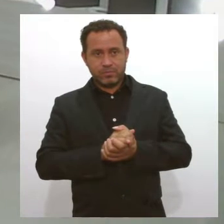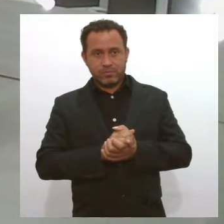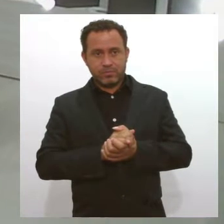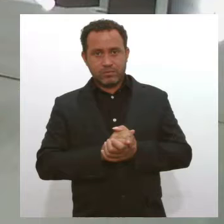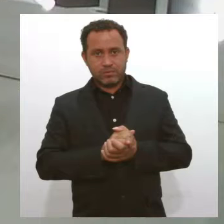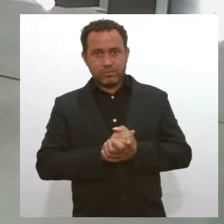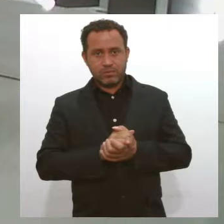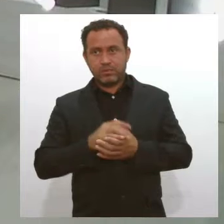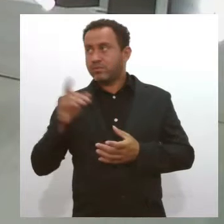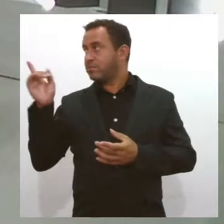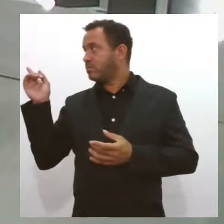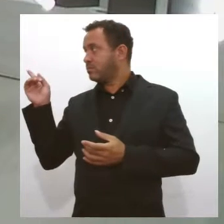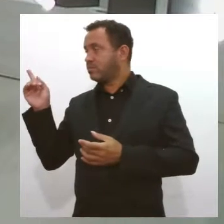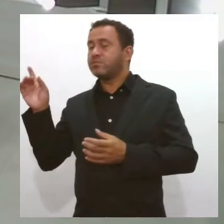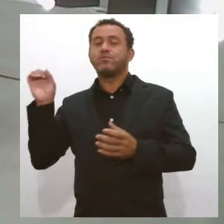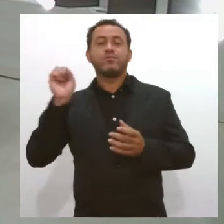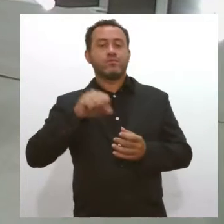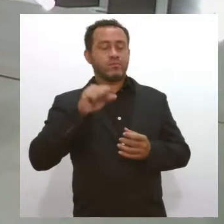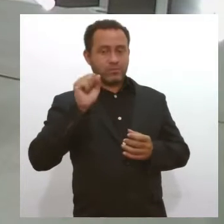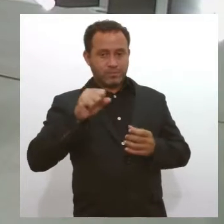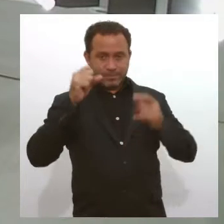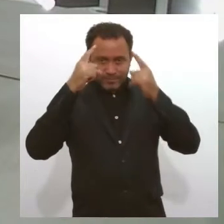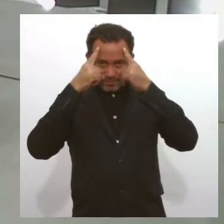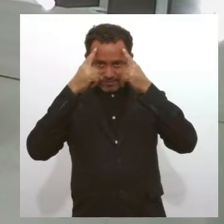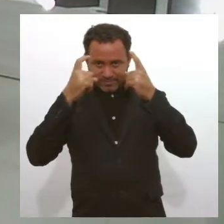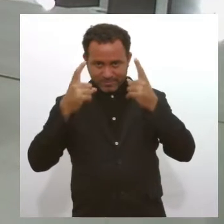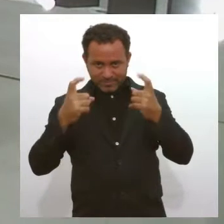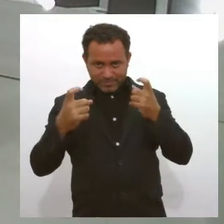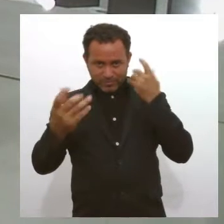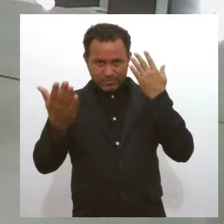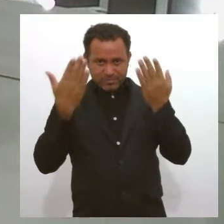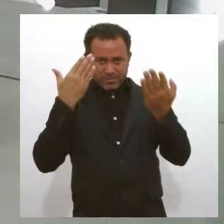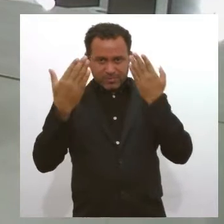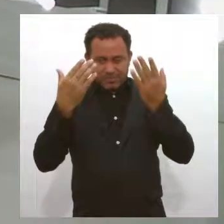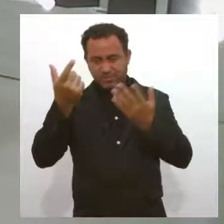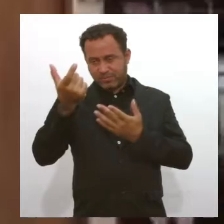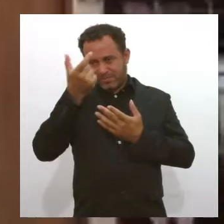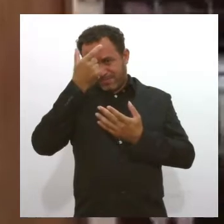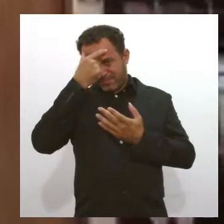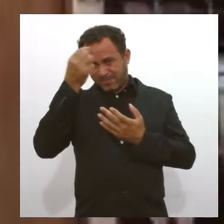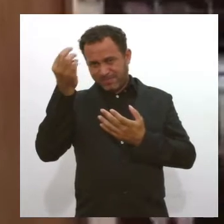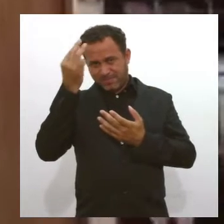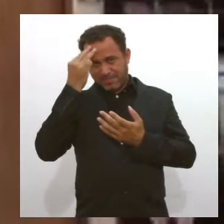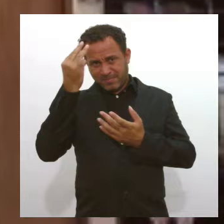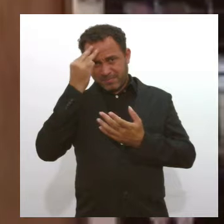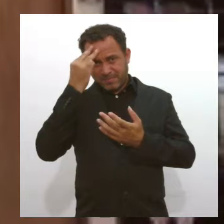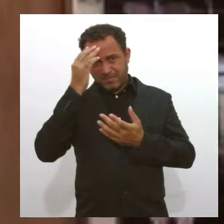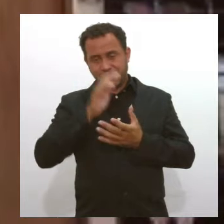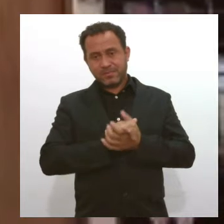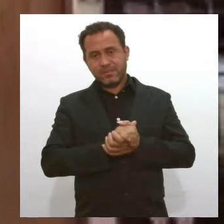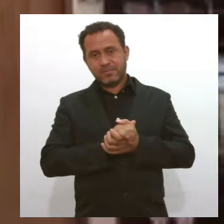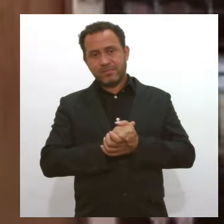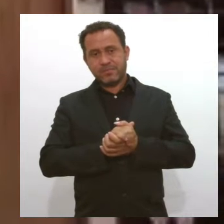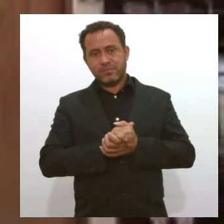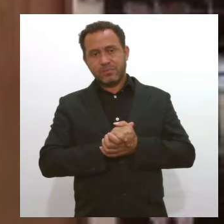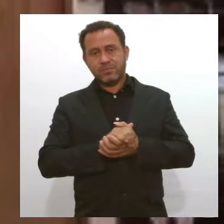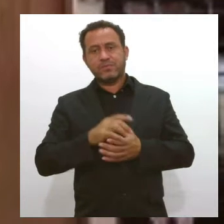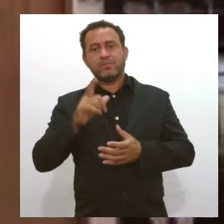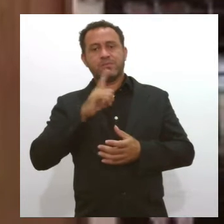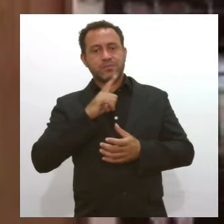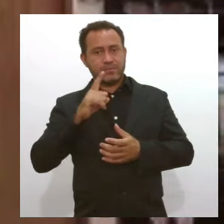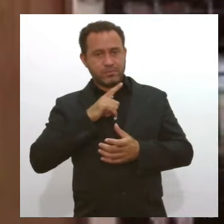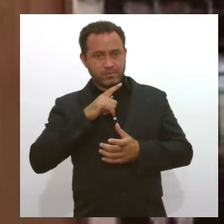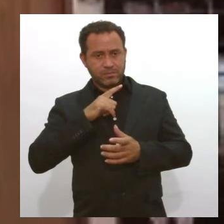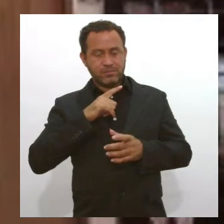Doutora Rosjane? Exatamente. Tem a violência psicológica, que